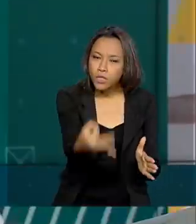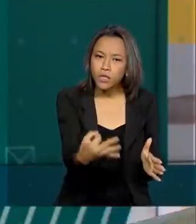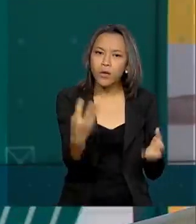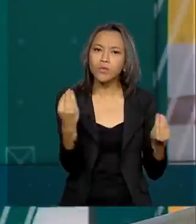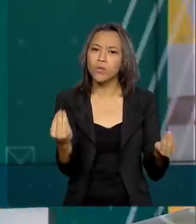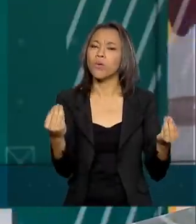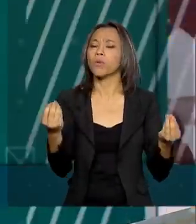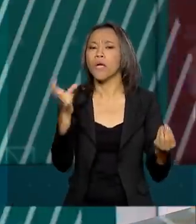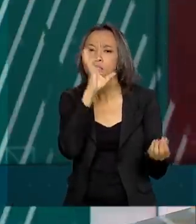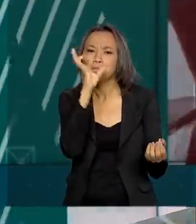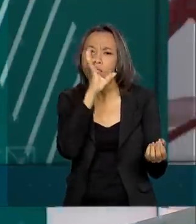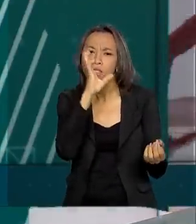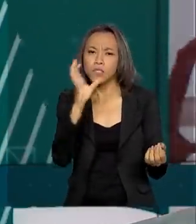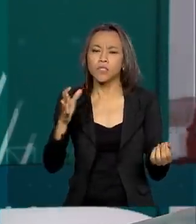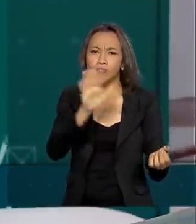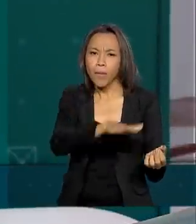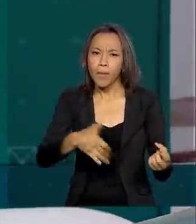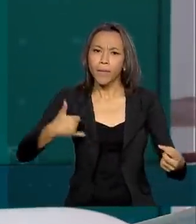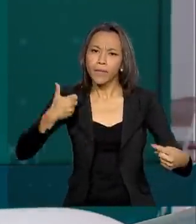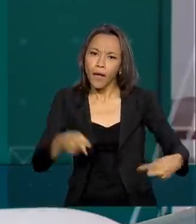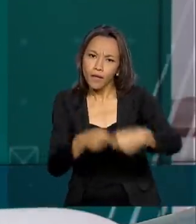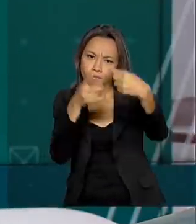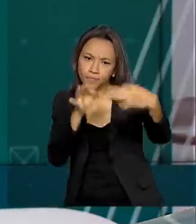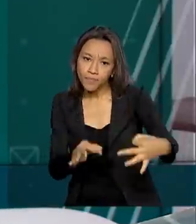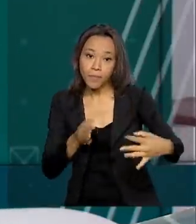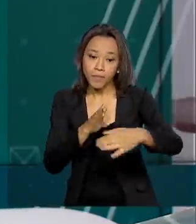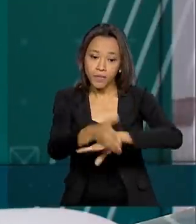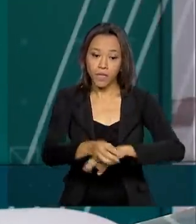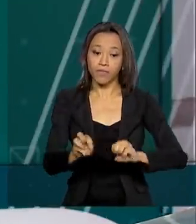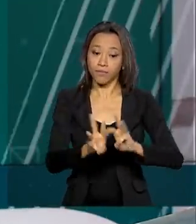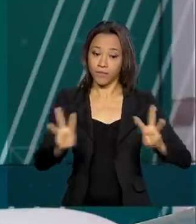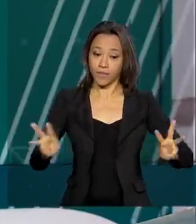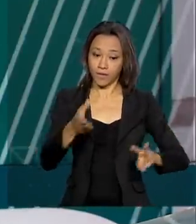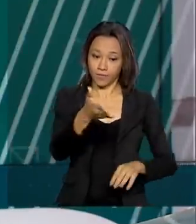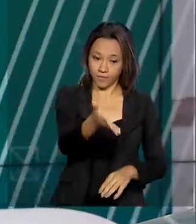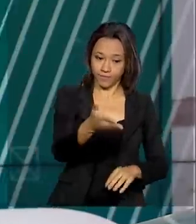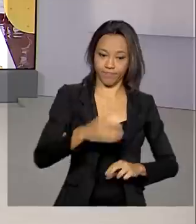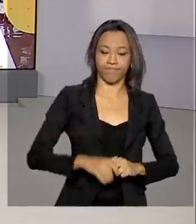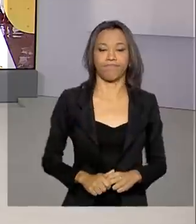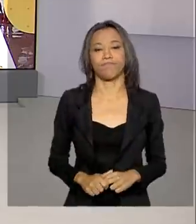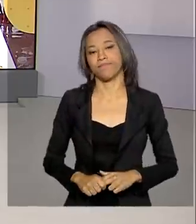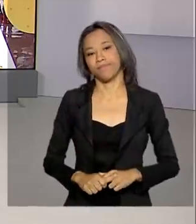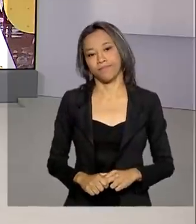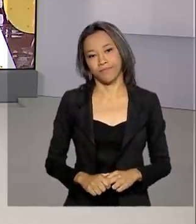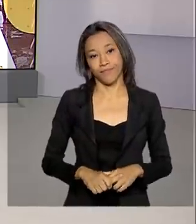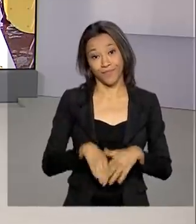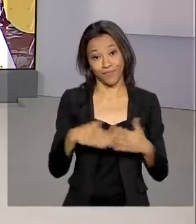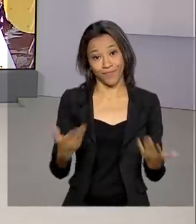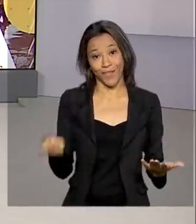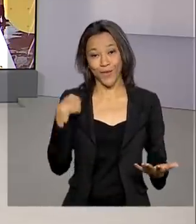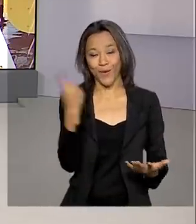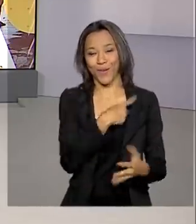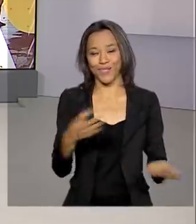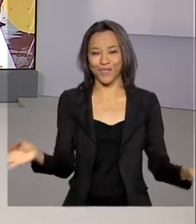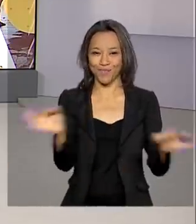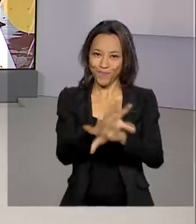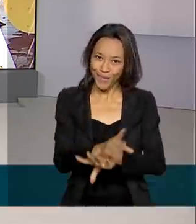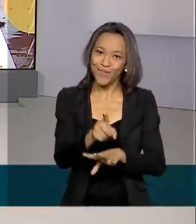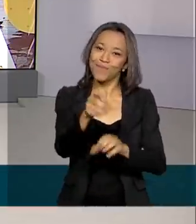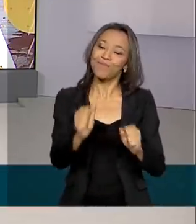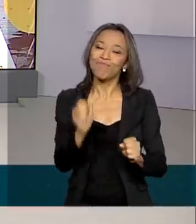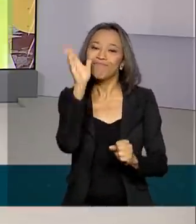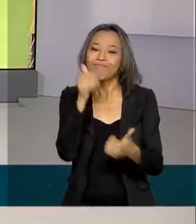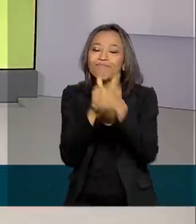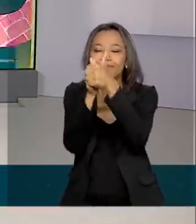publicidade infantil, basta acessar o site justiça.gov.br. Nós ficamos por aqui. Você pode nos